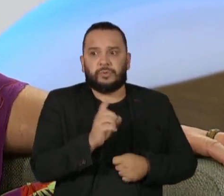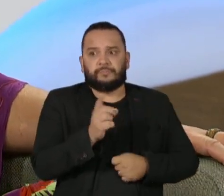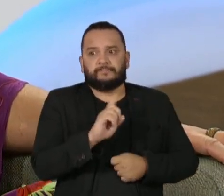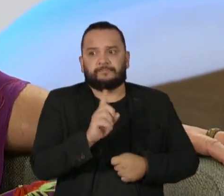positivo.